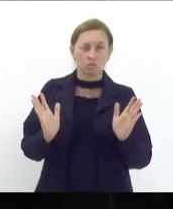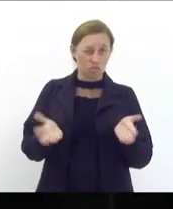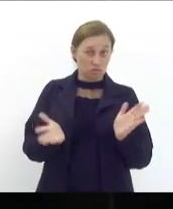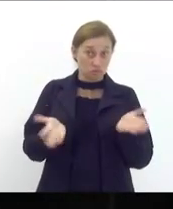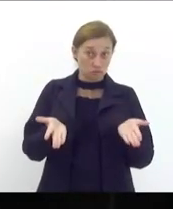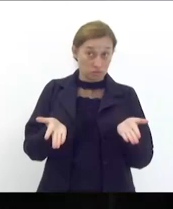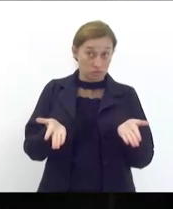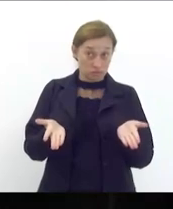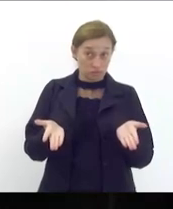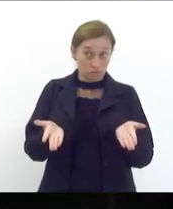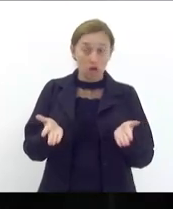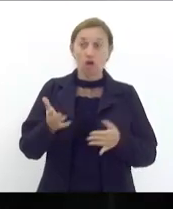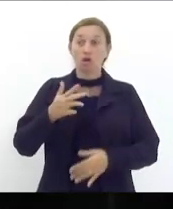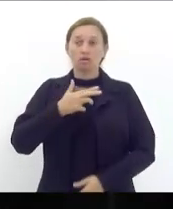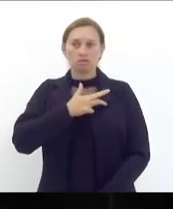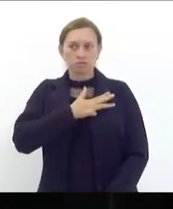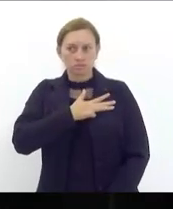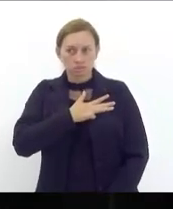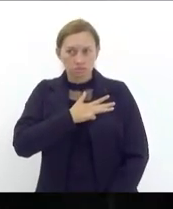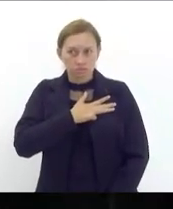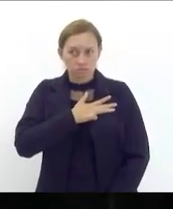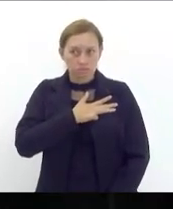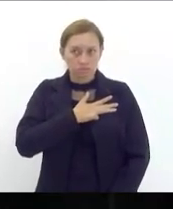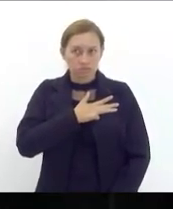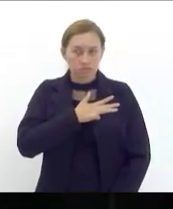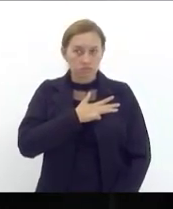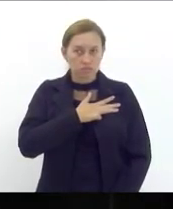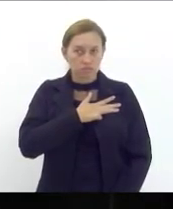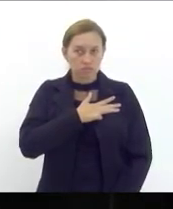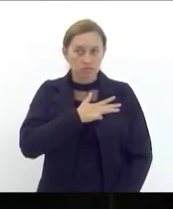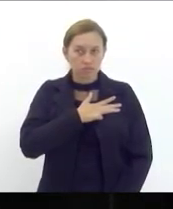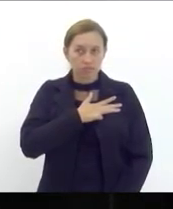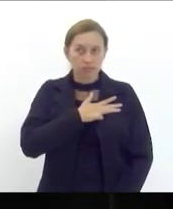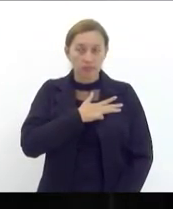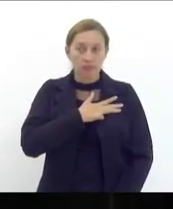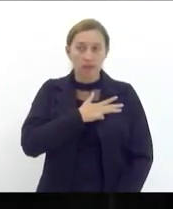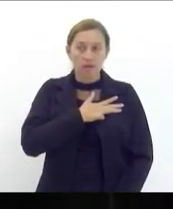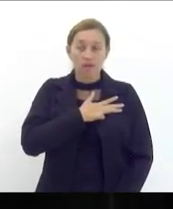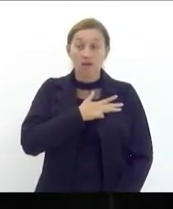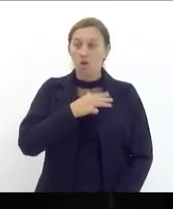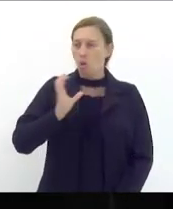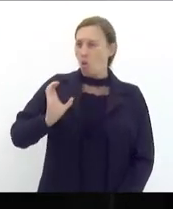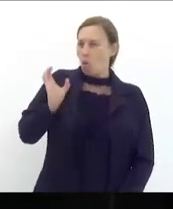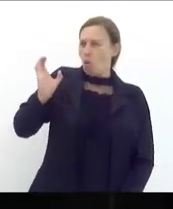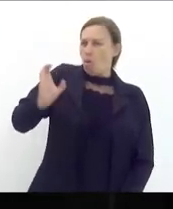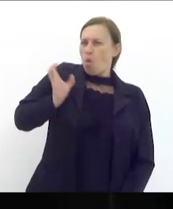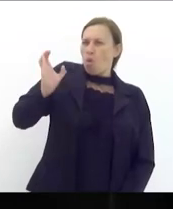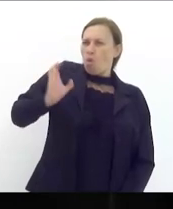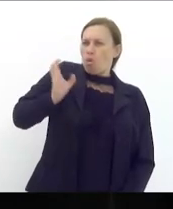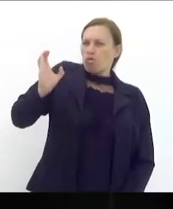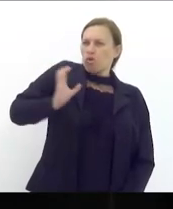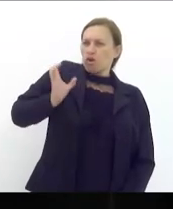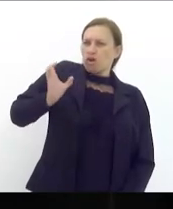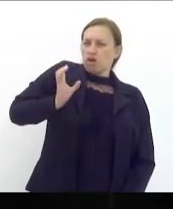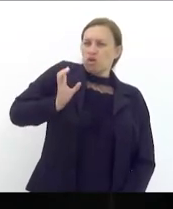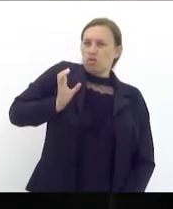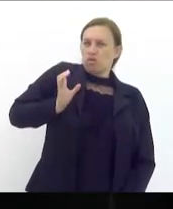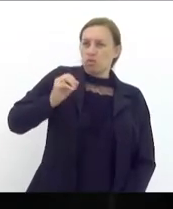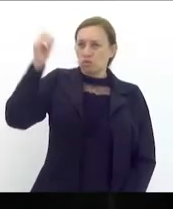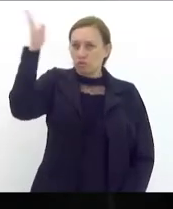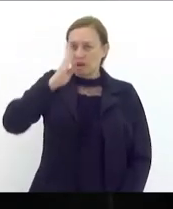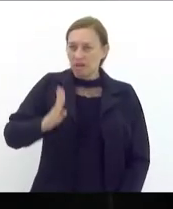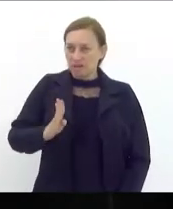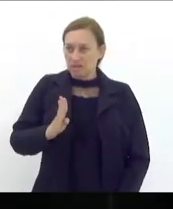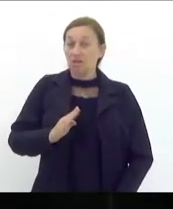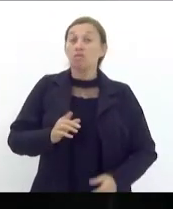Luiz Inácio Lula da Silva é o maior burguês do Brasil vou